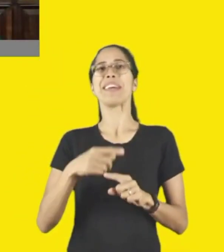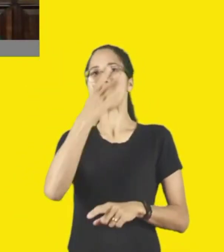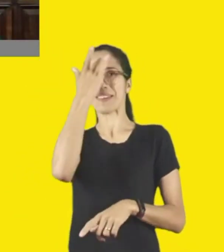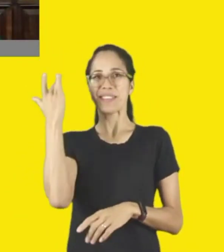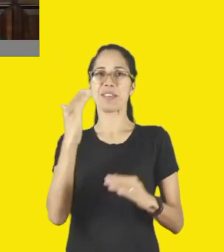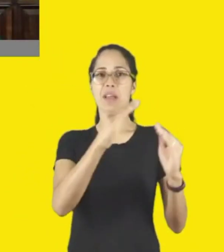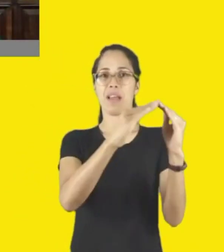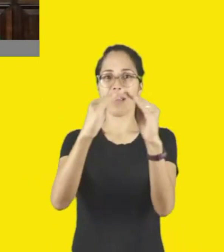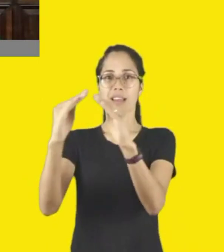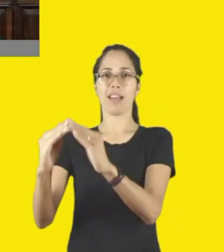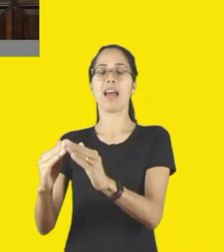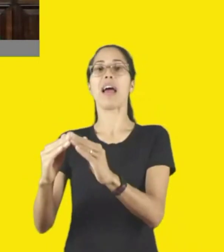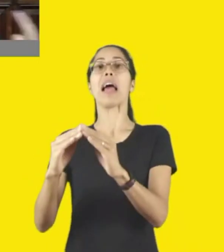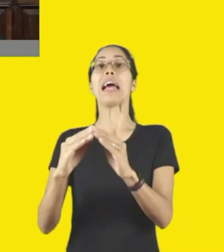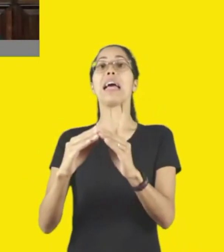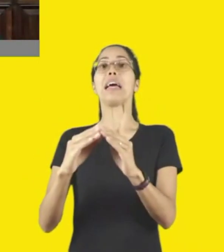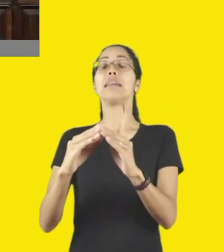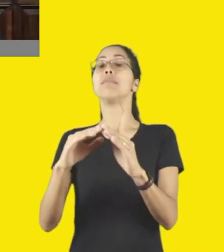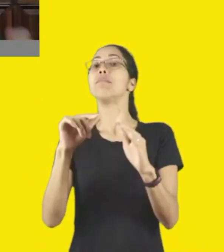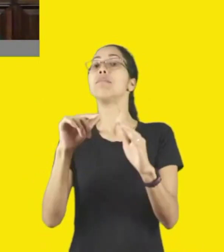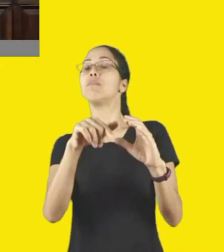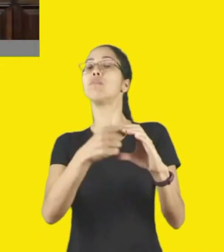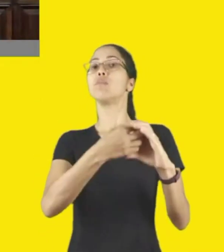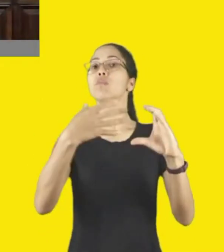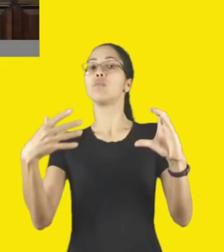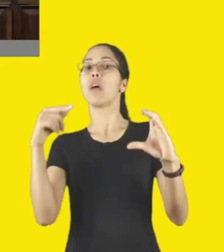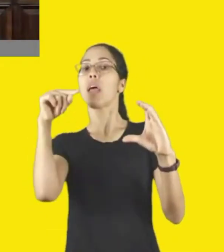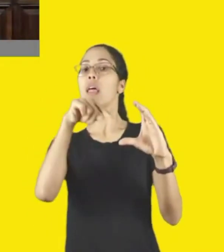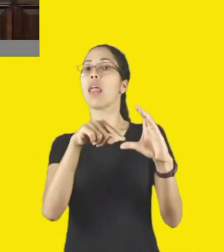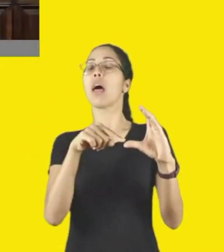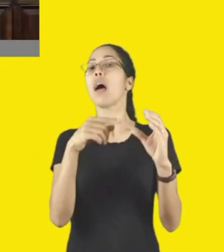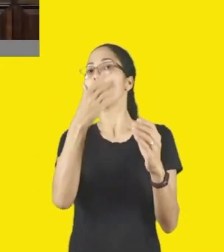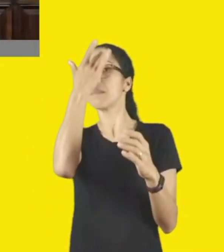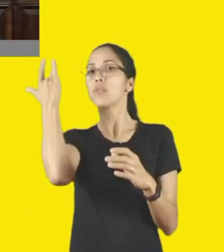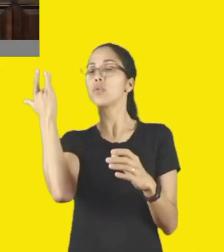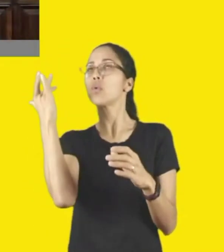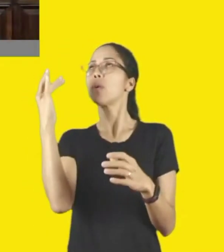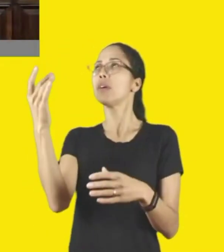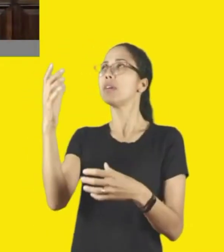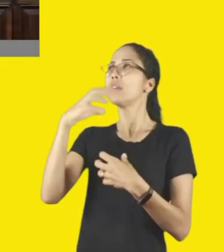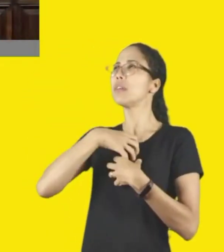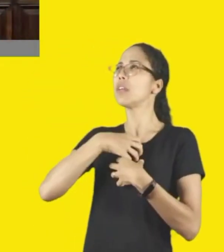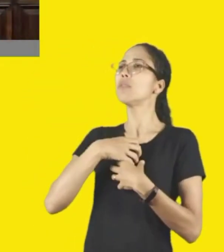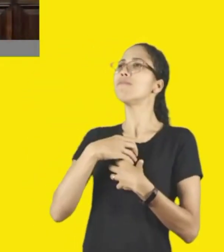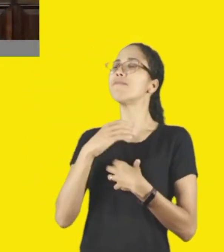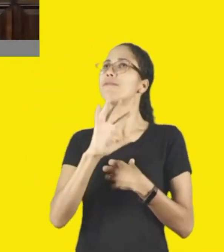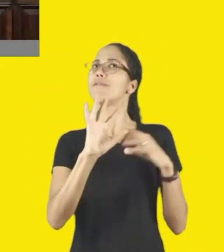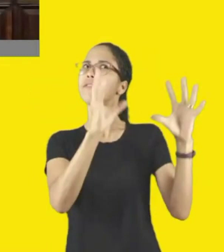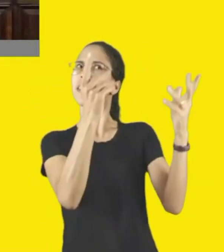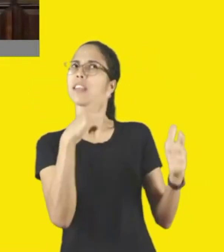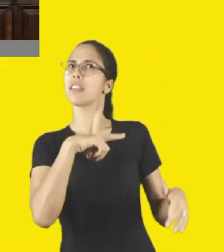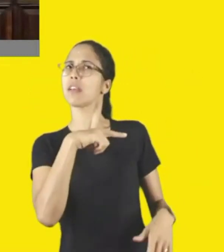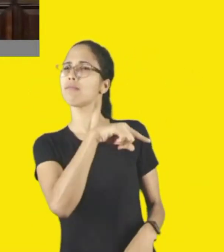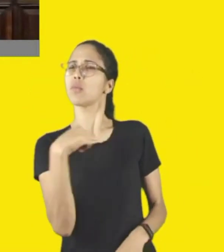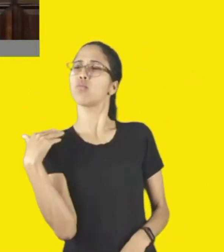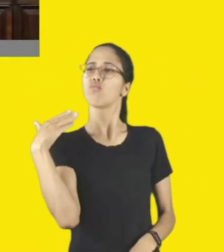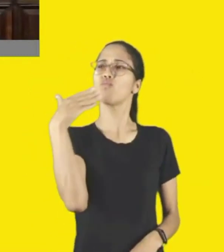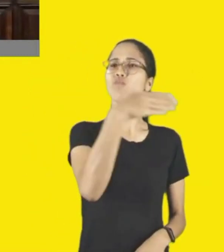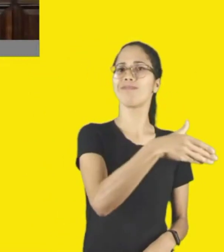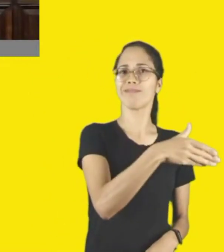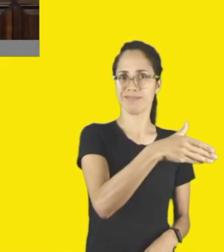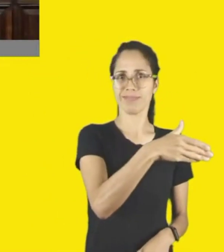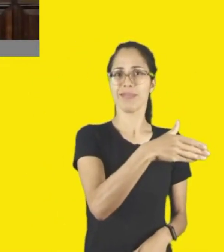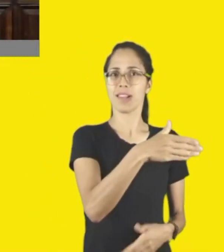do interior de São Paulo tem uma característica de se tem festa, eu vou na festa. Pode ser na cidade do lado, eu vou na festa da cidade do lado.